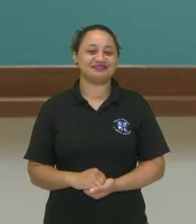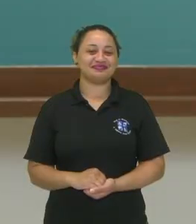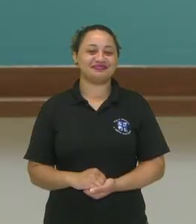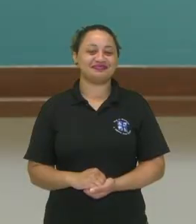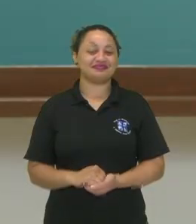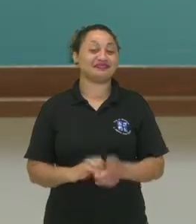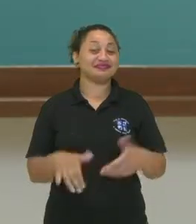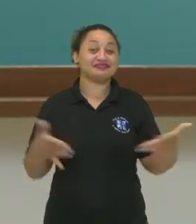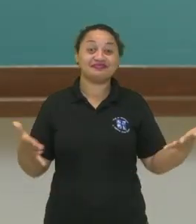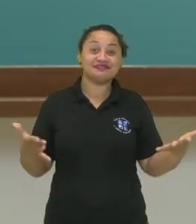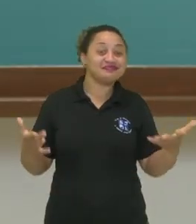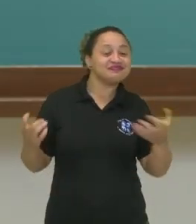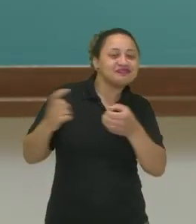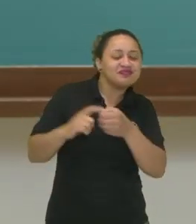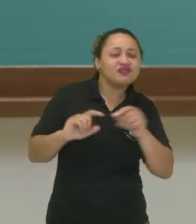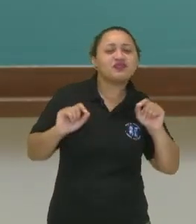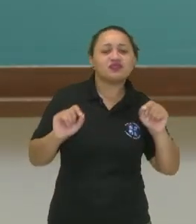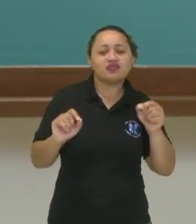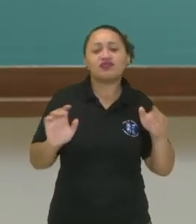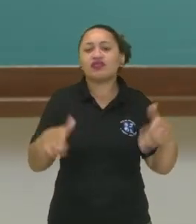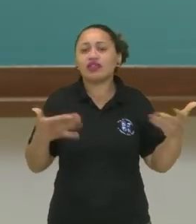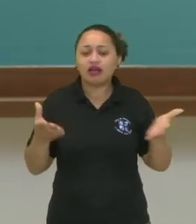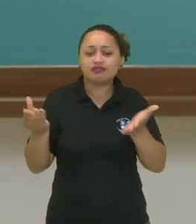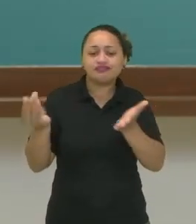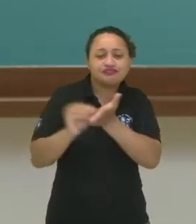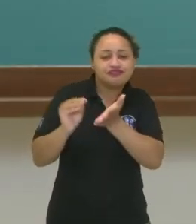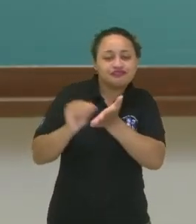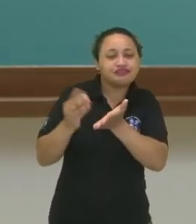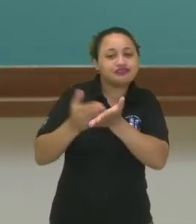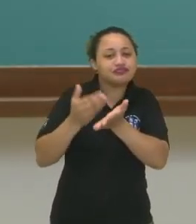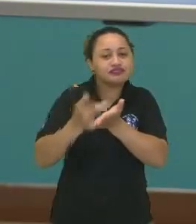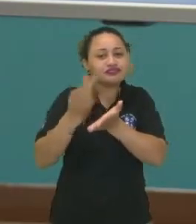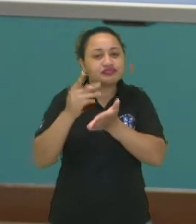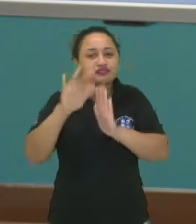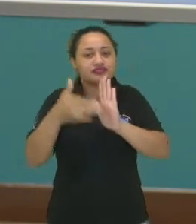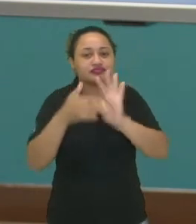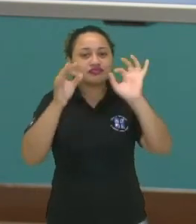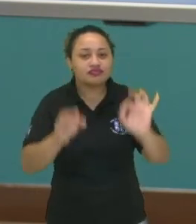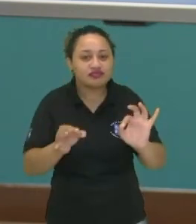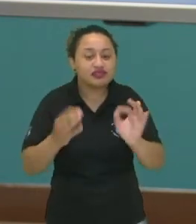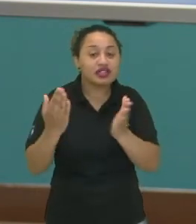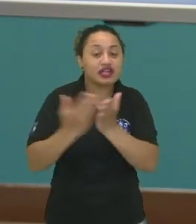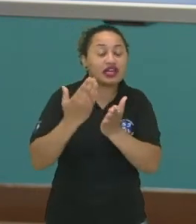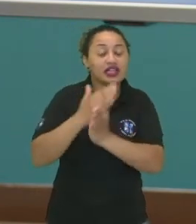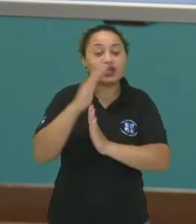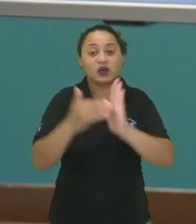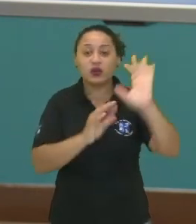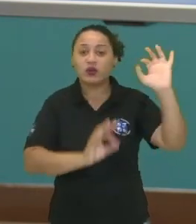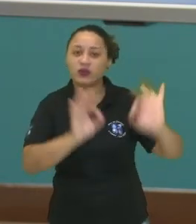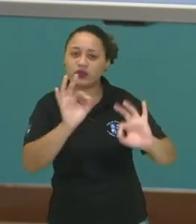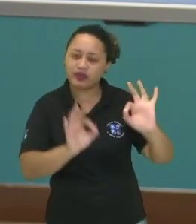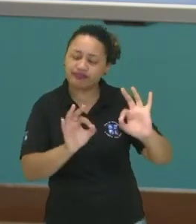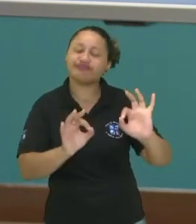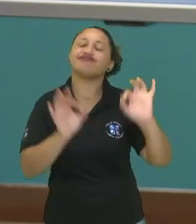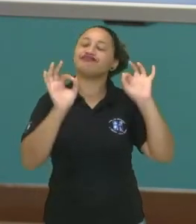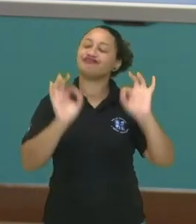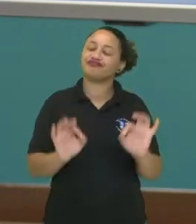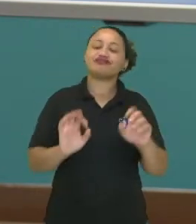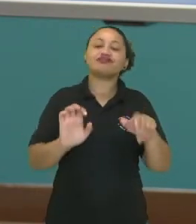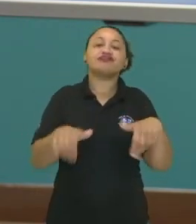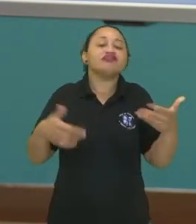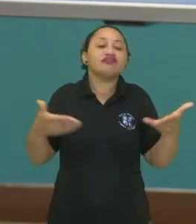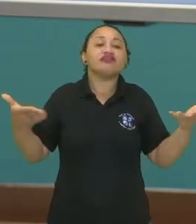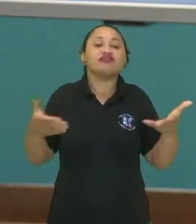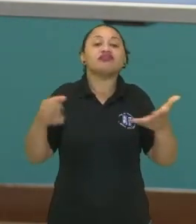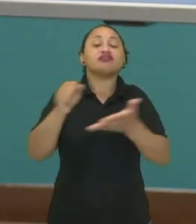Voltei, gente linda. E aí, anotou bonitinho? Tá com o caderno organizado? Muito bem. E essa